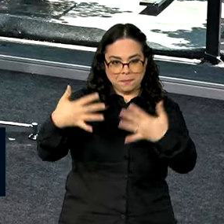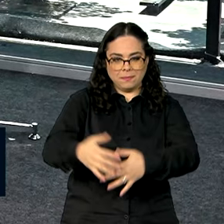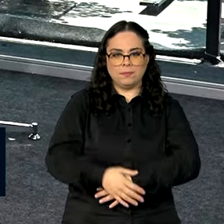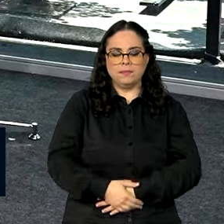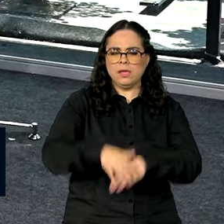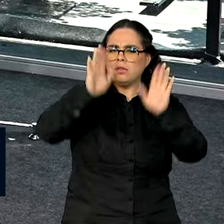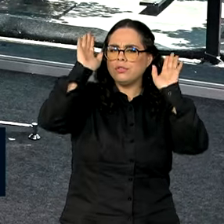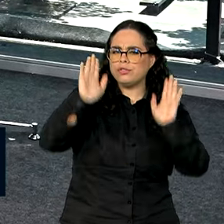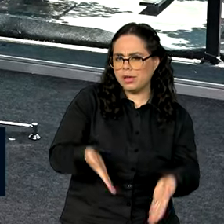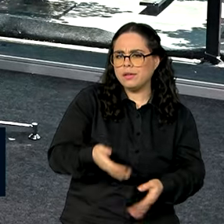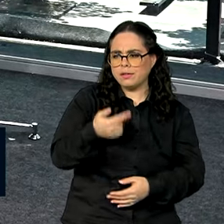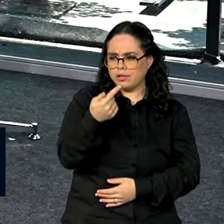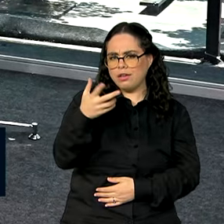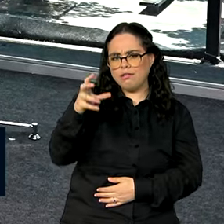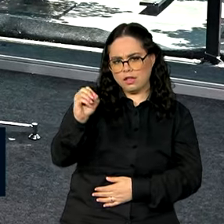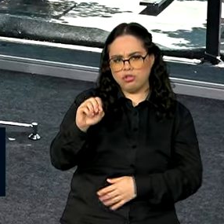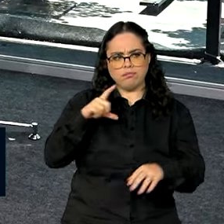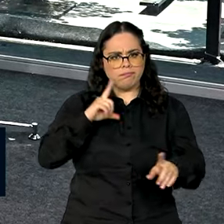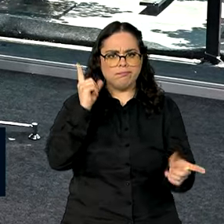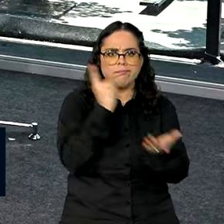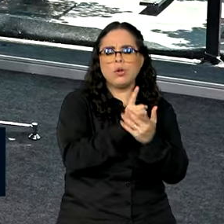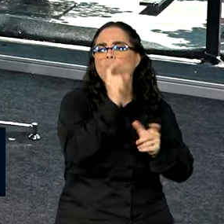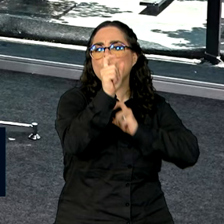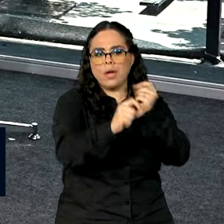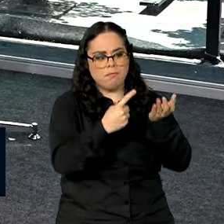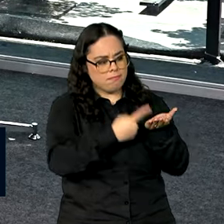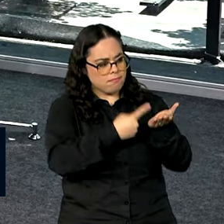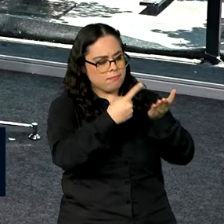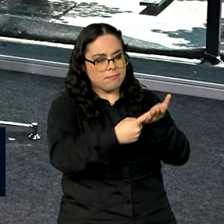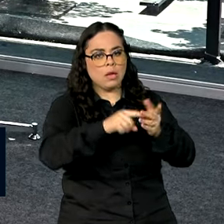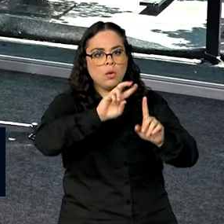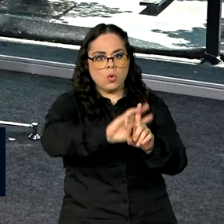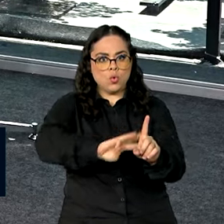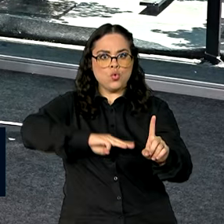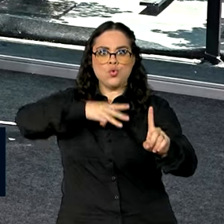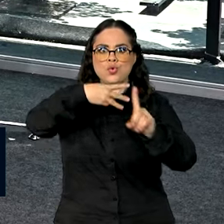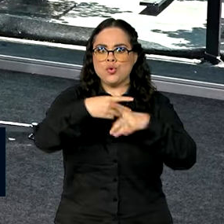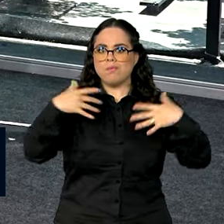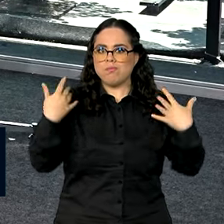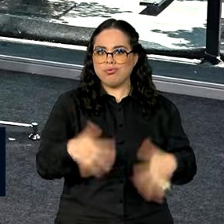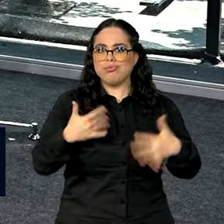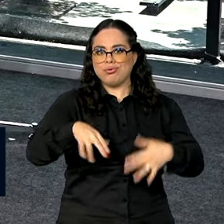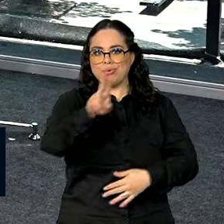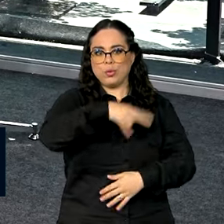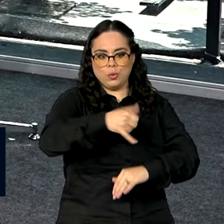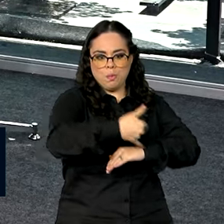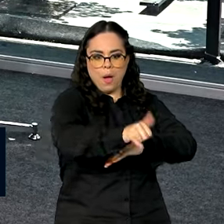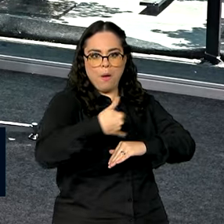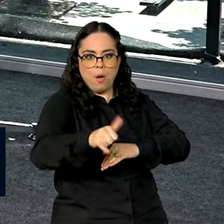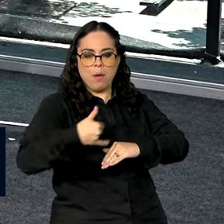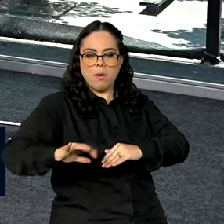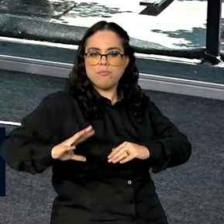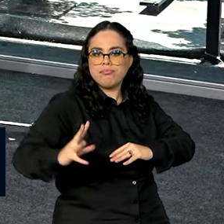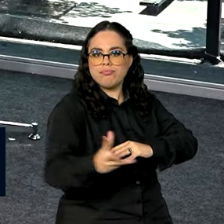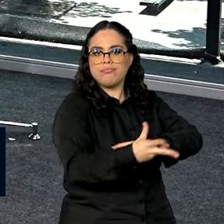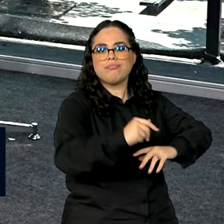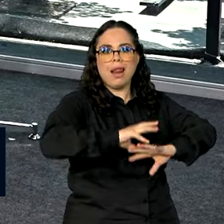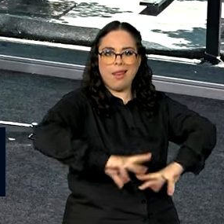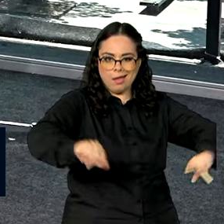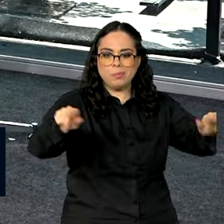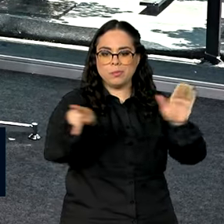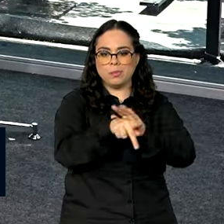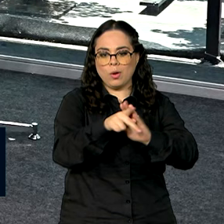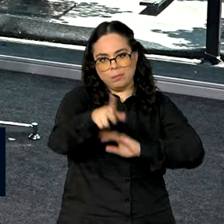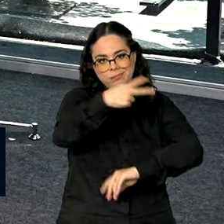G20, um acordo para triplicar o uso de energias renováveis pelos países que assinaram aqui